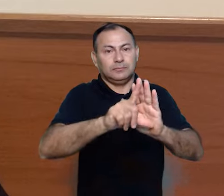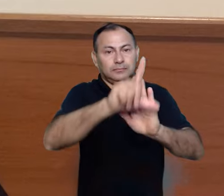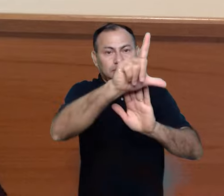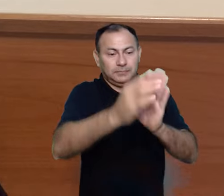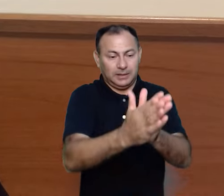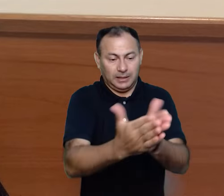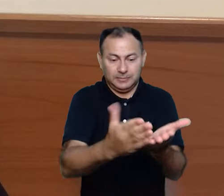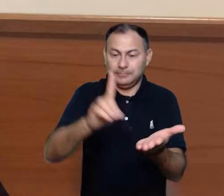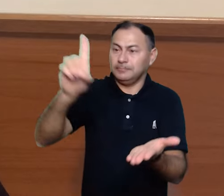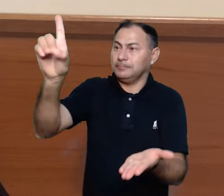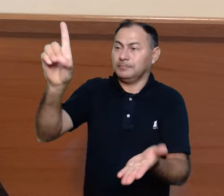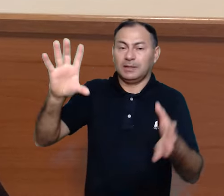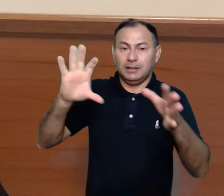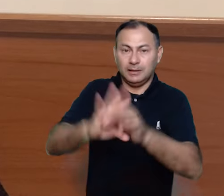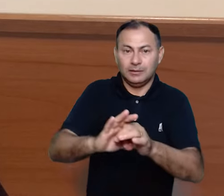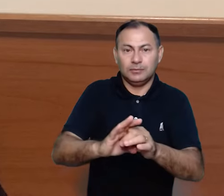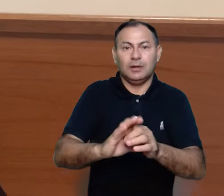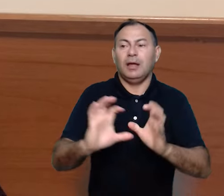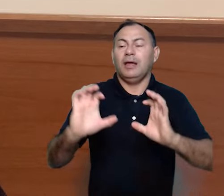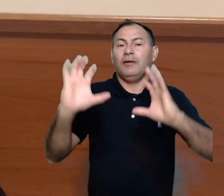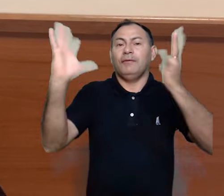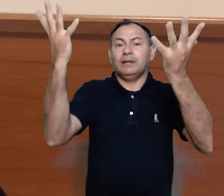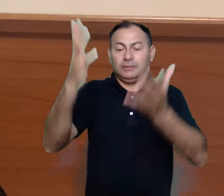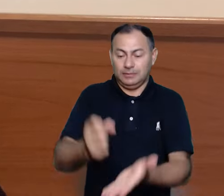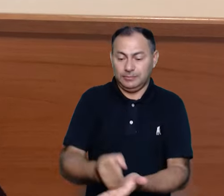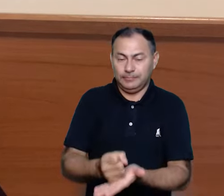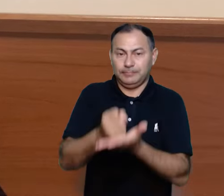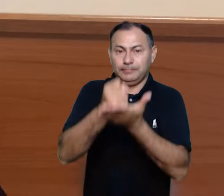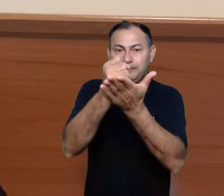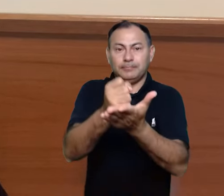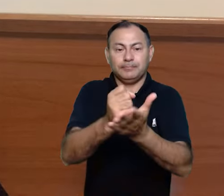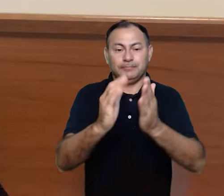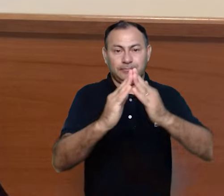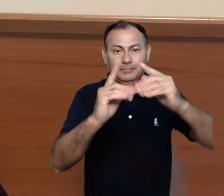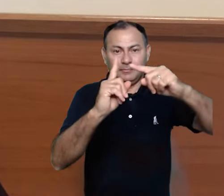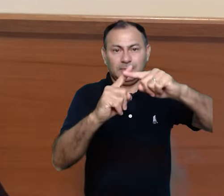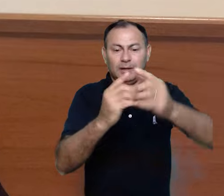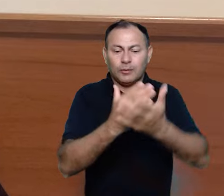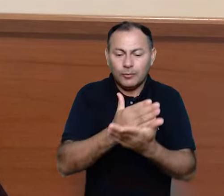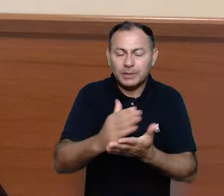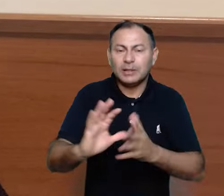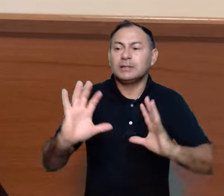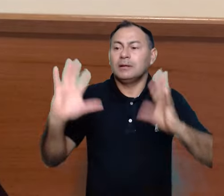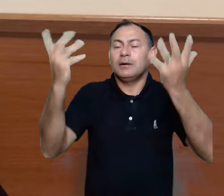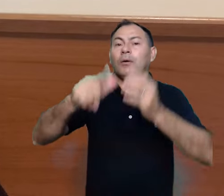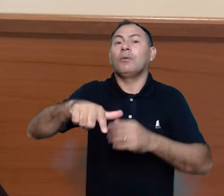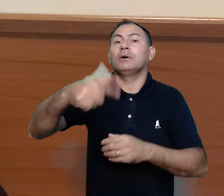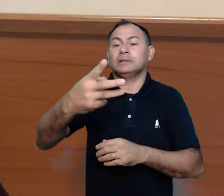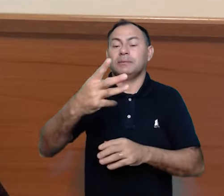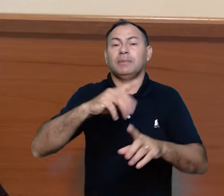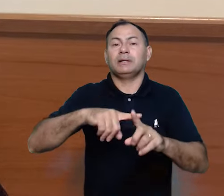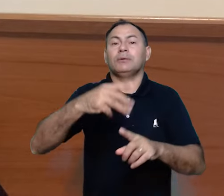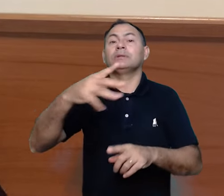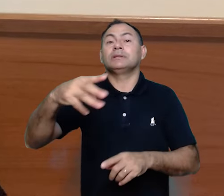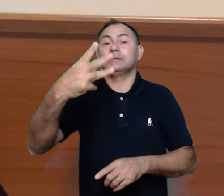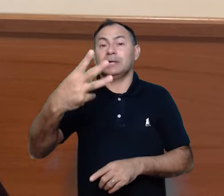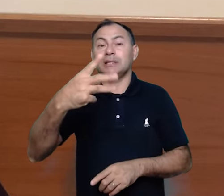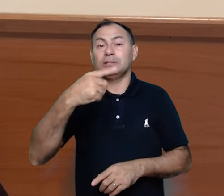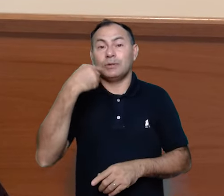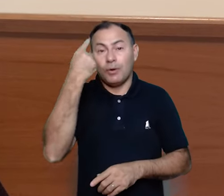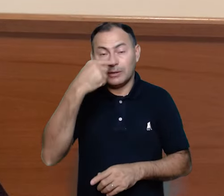Escritura, ligados ao evento da salvação, a Igreja começou a celebrar outras três horas.